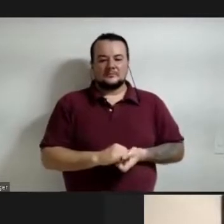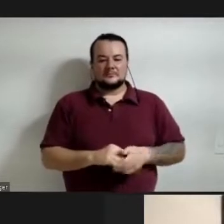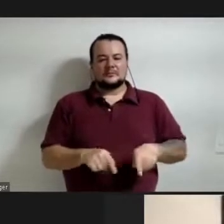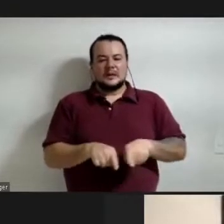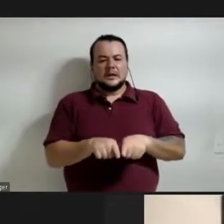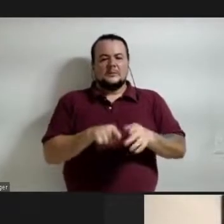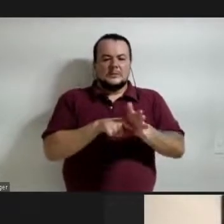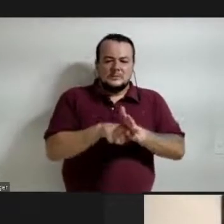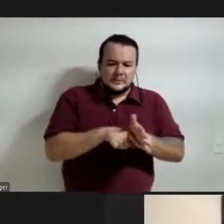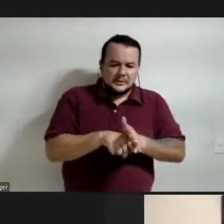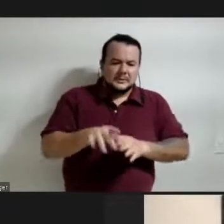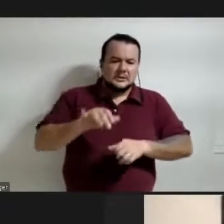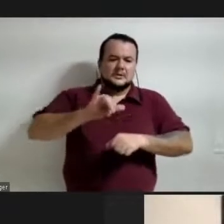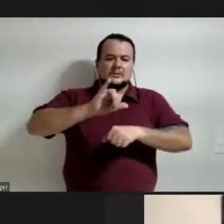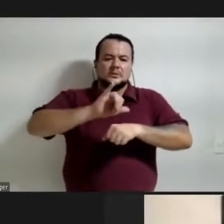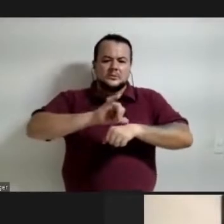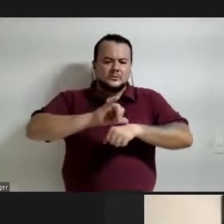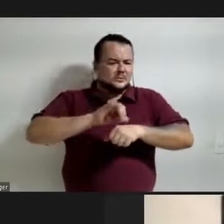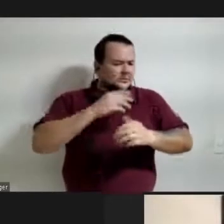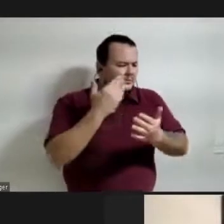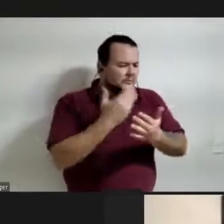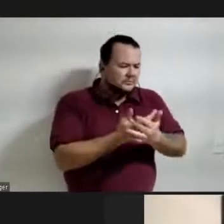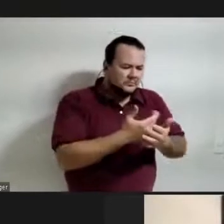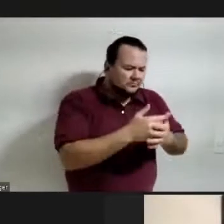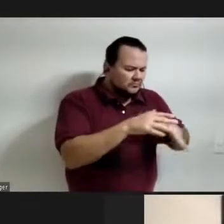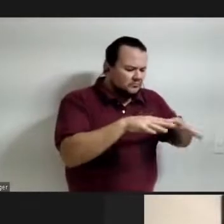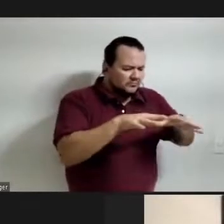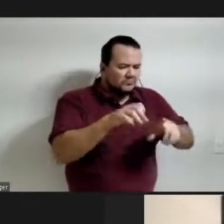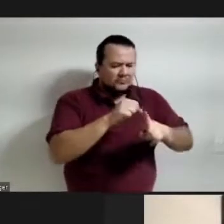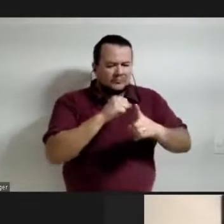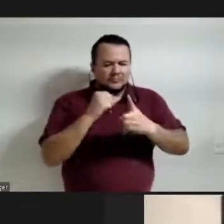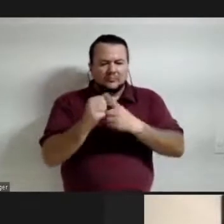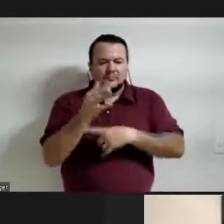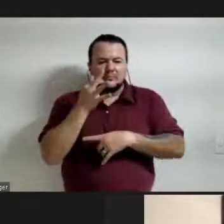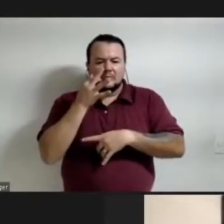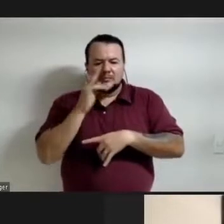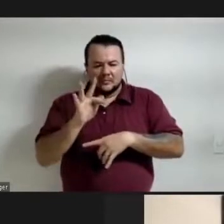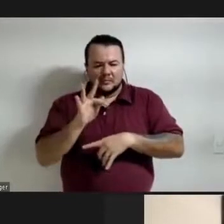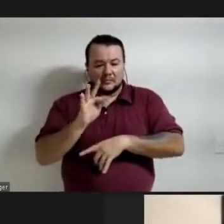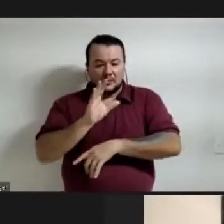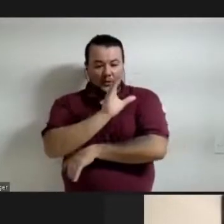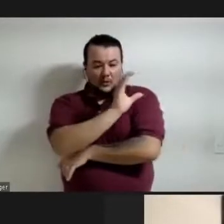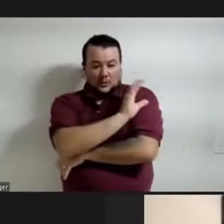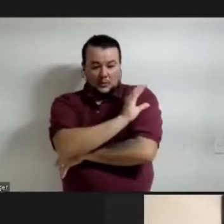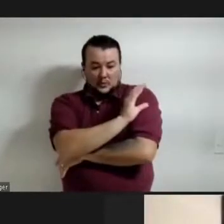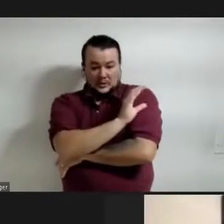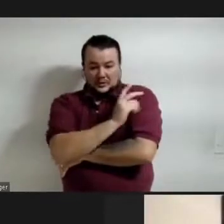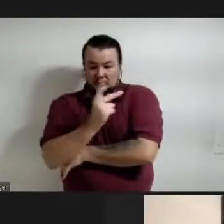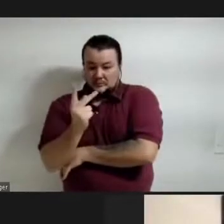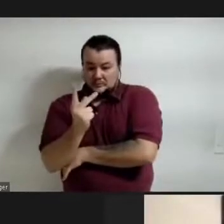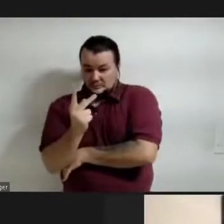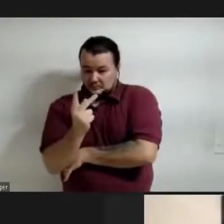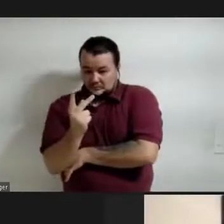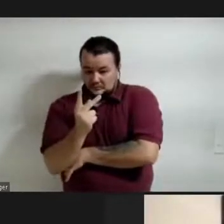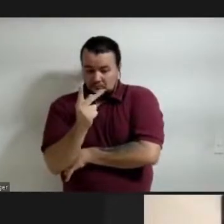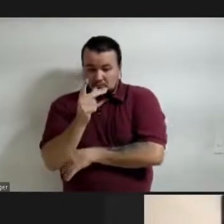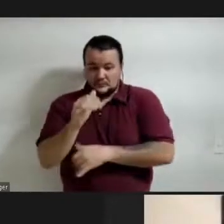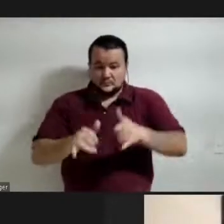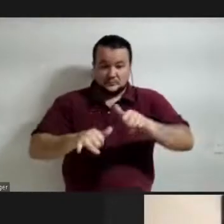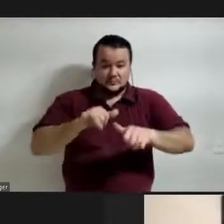estudos dos movimentos sociais na França é co-coordenadora do laboratório de estudos interdisciplinares